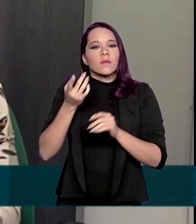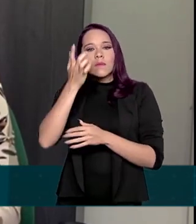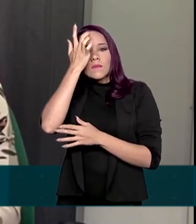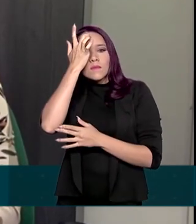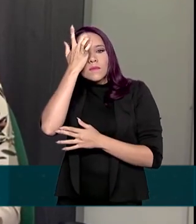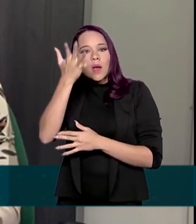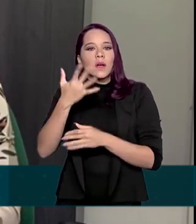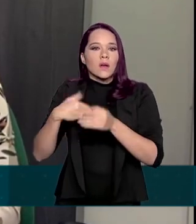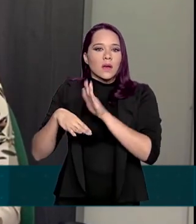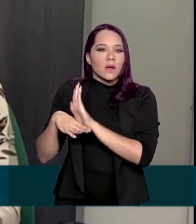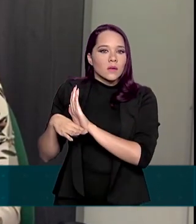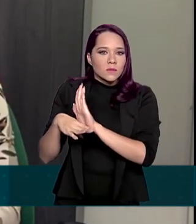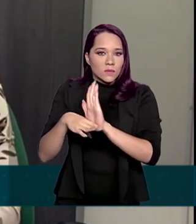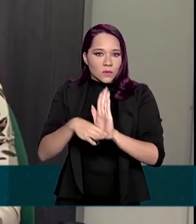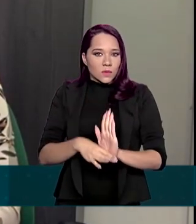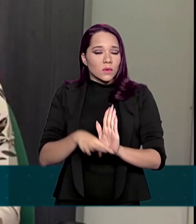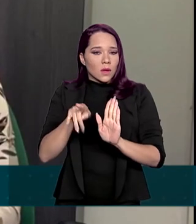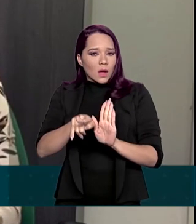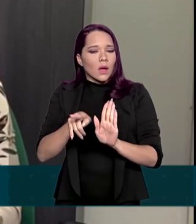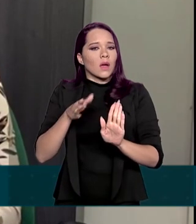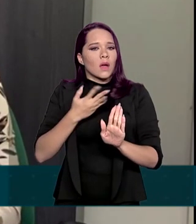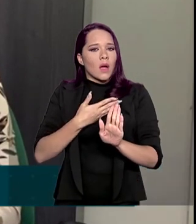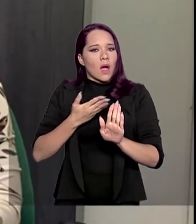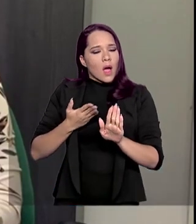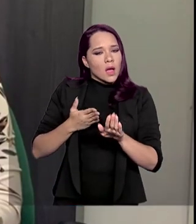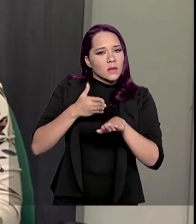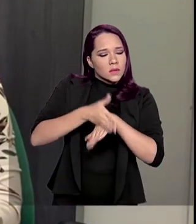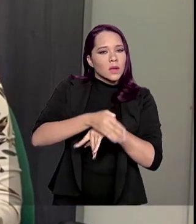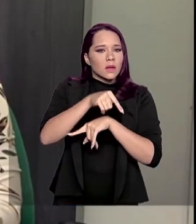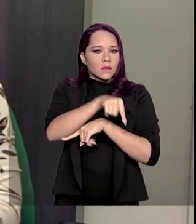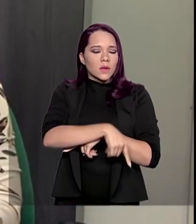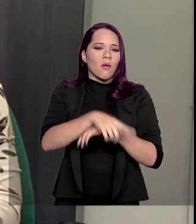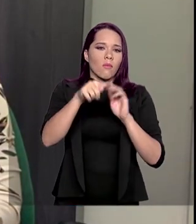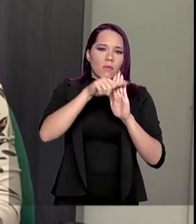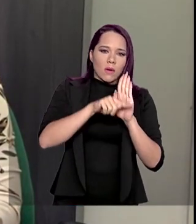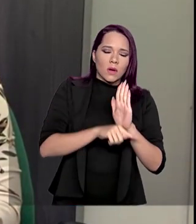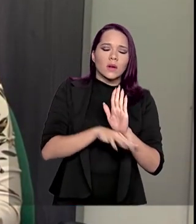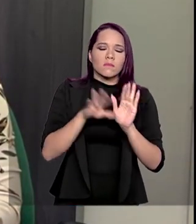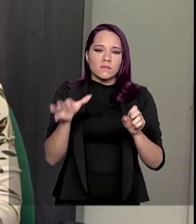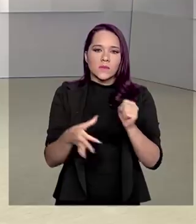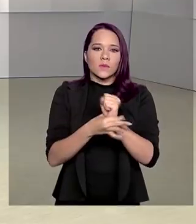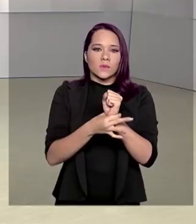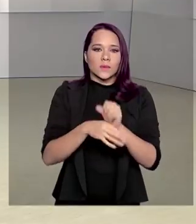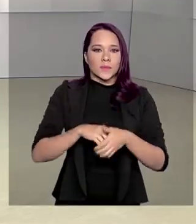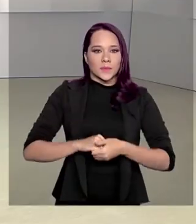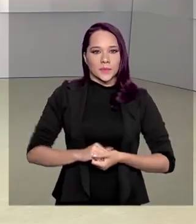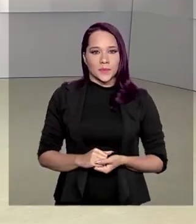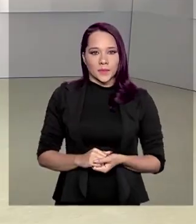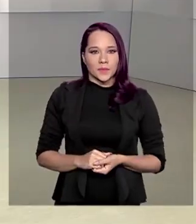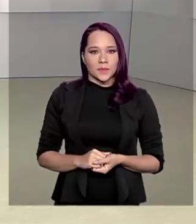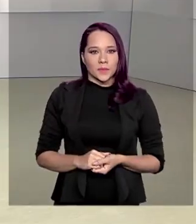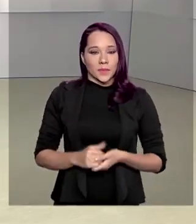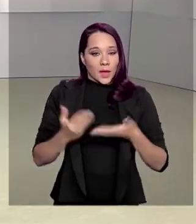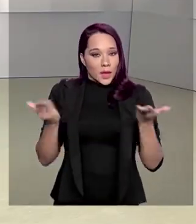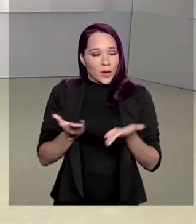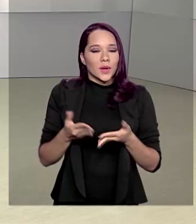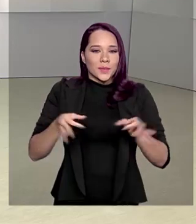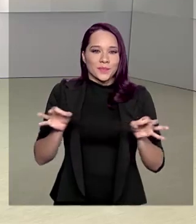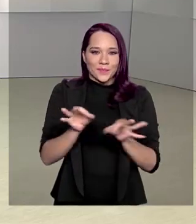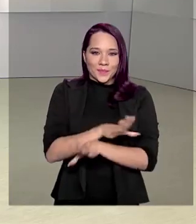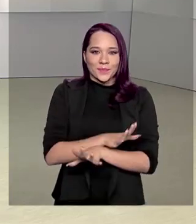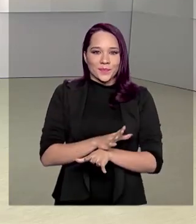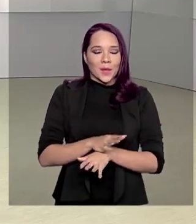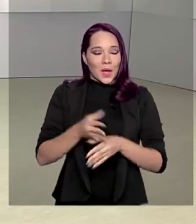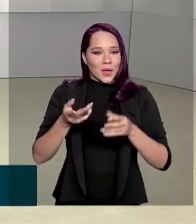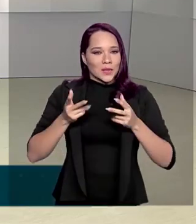um acesso ao programa de uma forma segura. Essa edição fica por